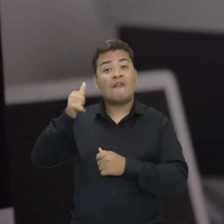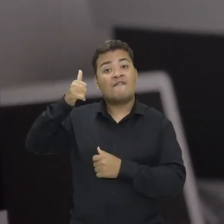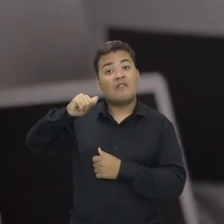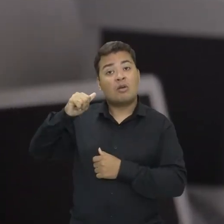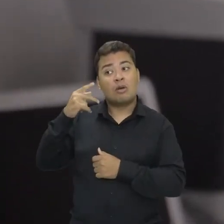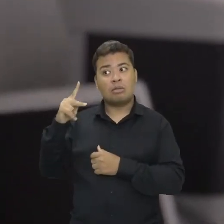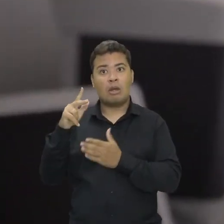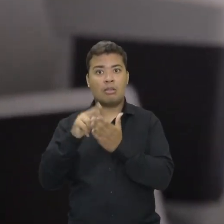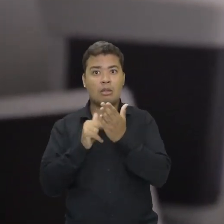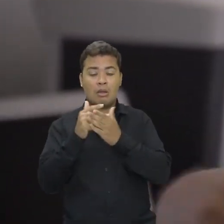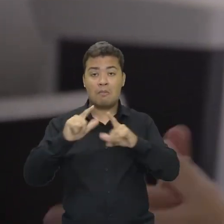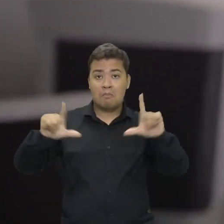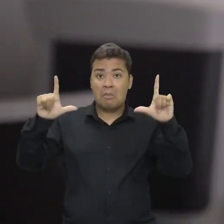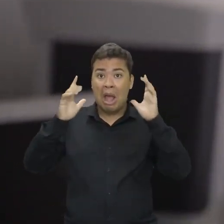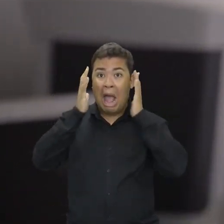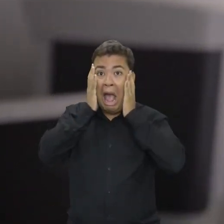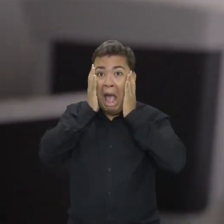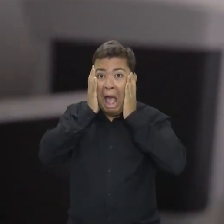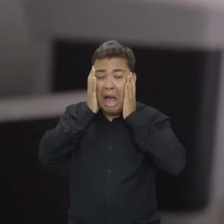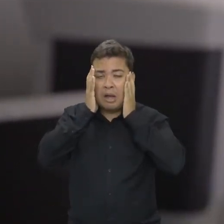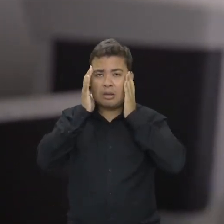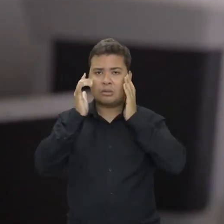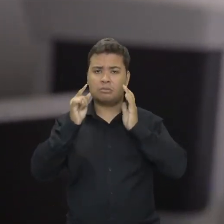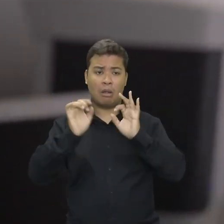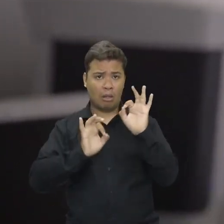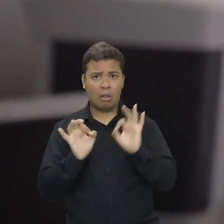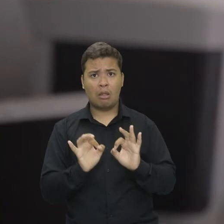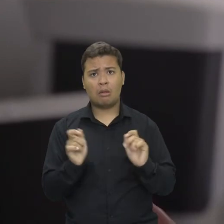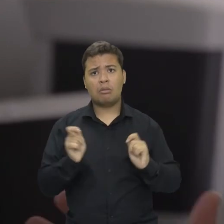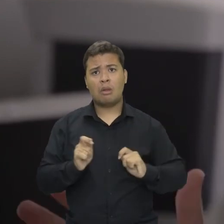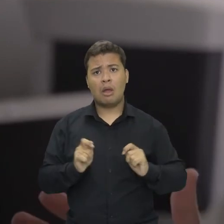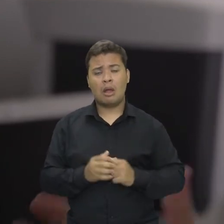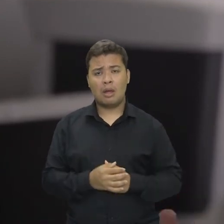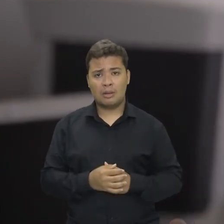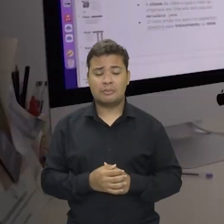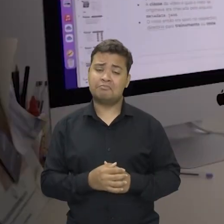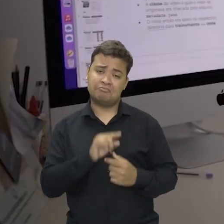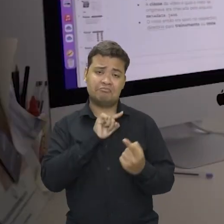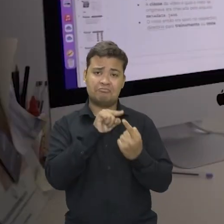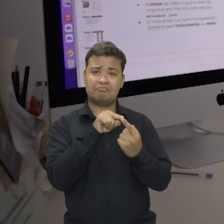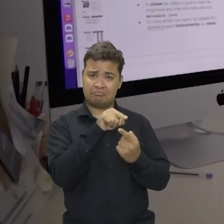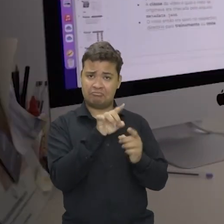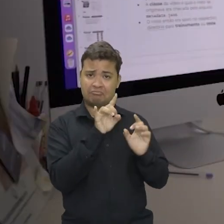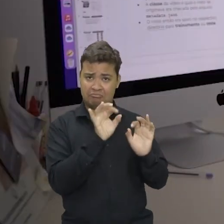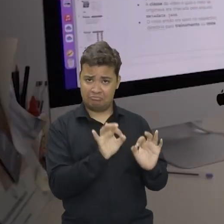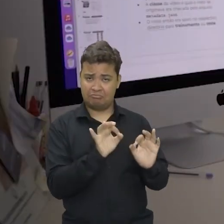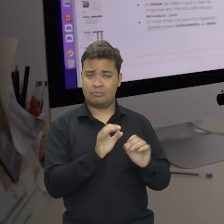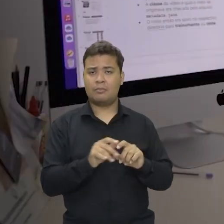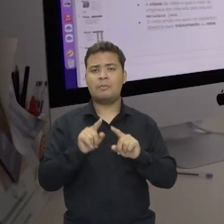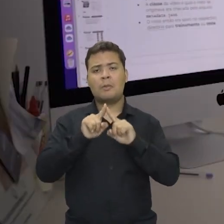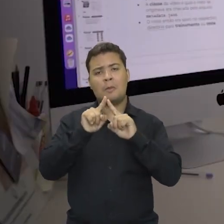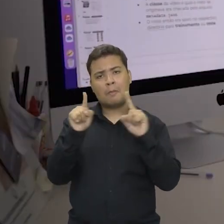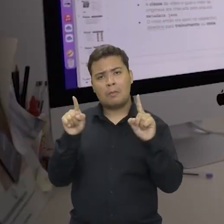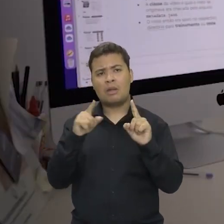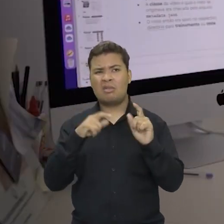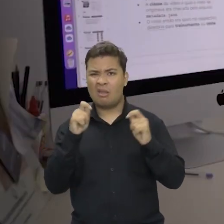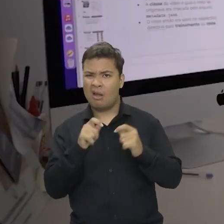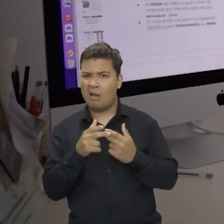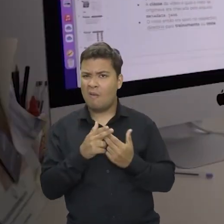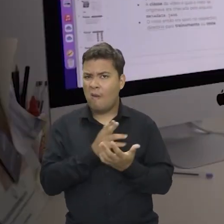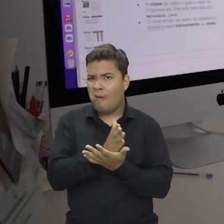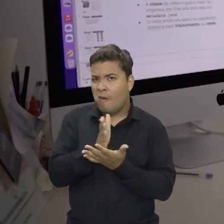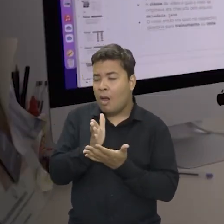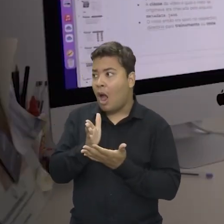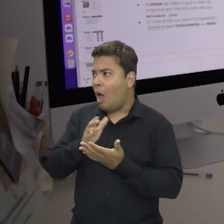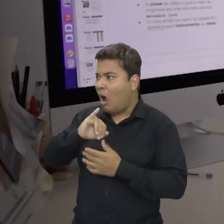Gogh e do Grito. Ele transforma a sua foto nisso. Então ele surgiu com essa demanda. E ele acabou sendo dado as diversas funcionalidades de